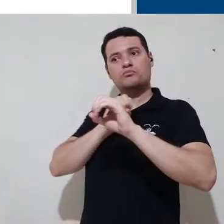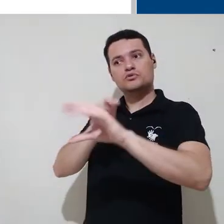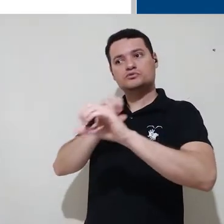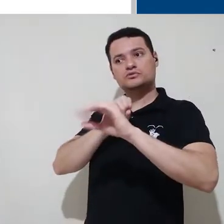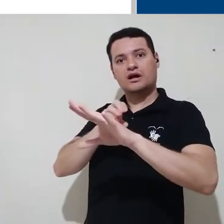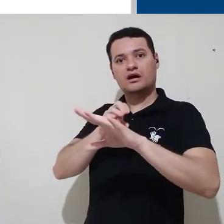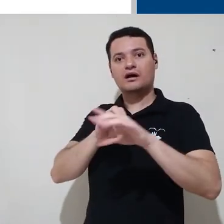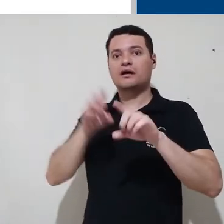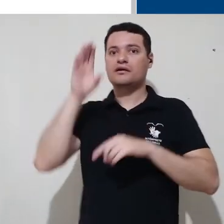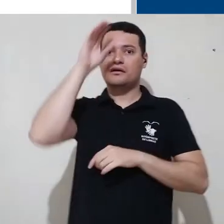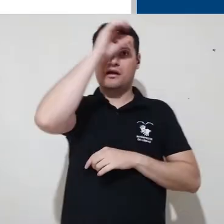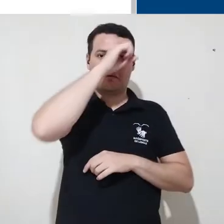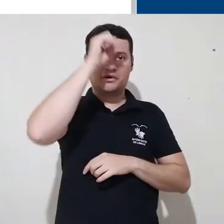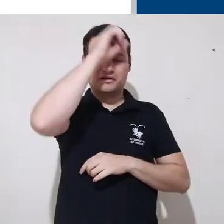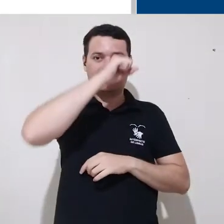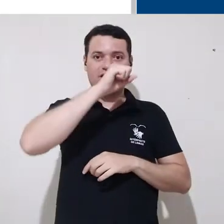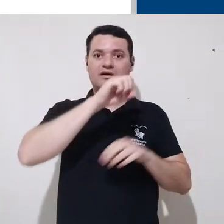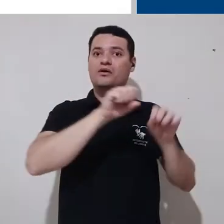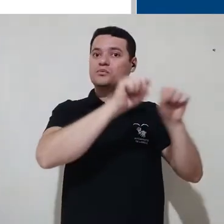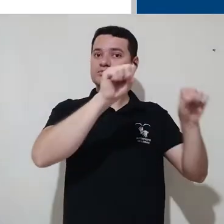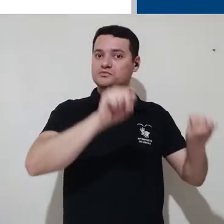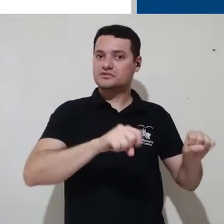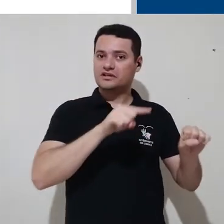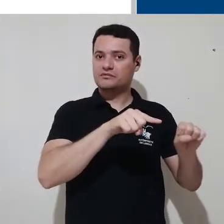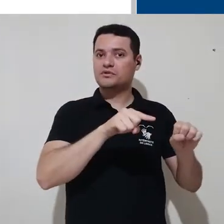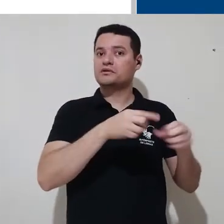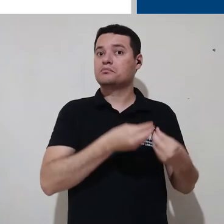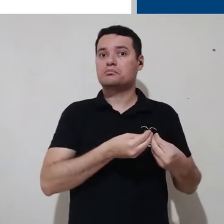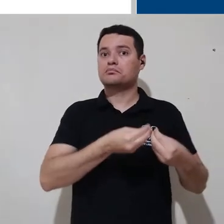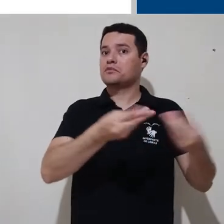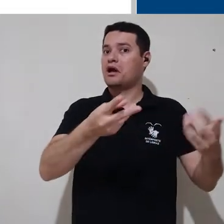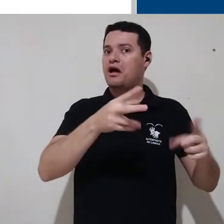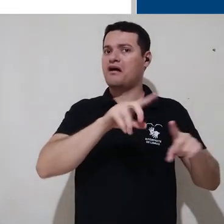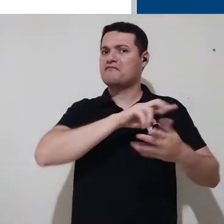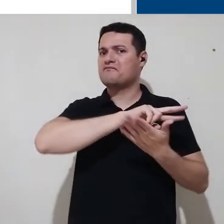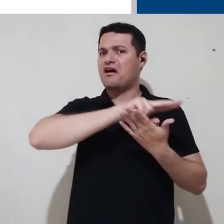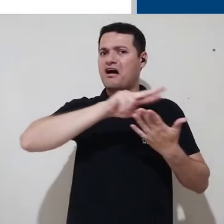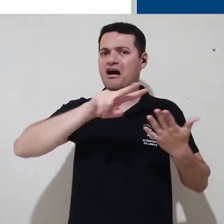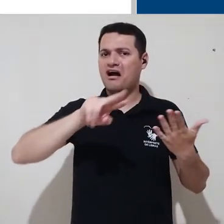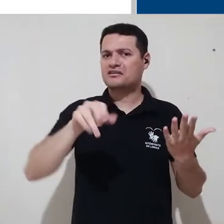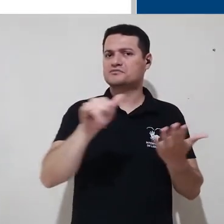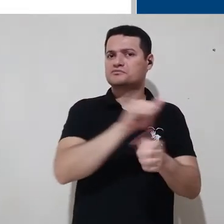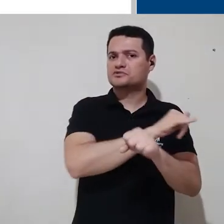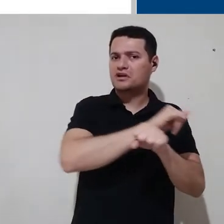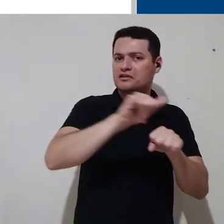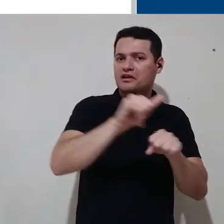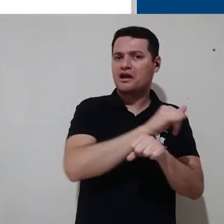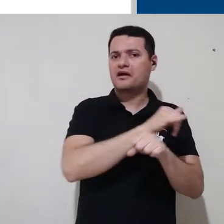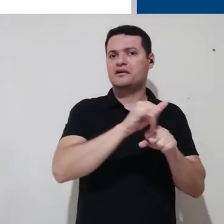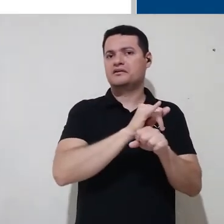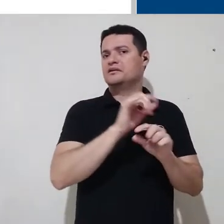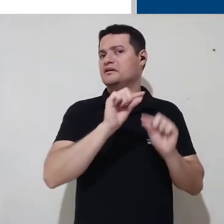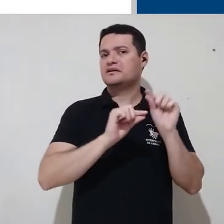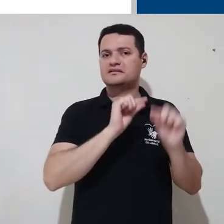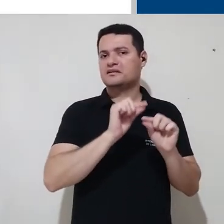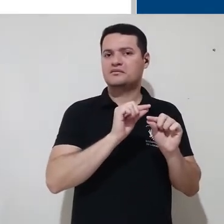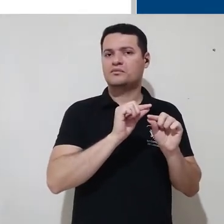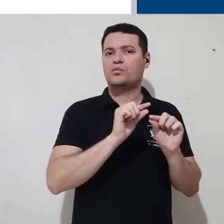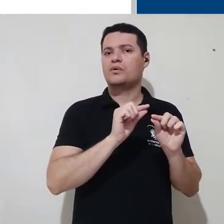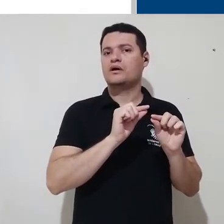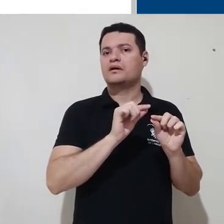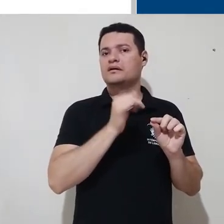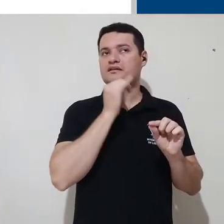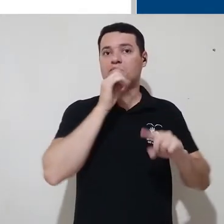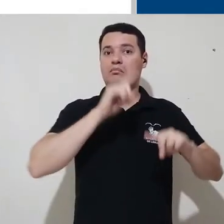e as tarefas de aprender. É um sistema que vai oferecer ferramentas para os usuários, como a possibilidade de